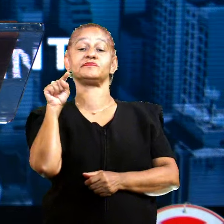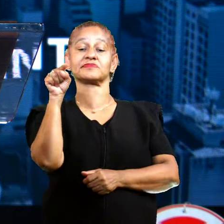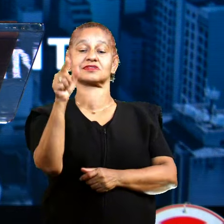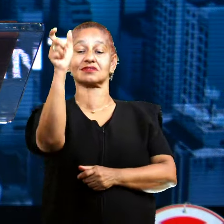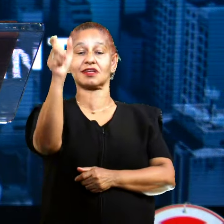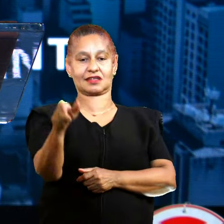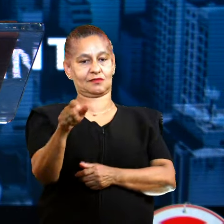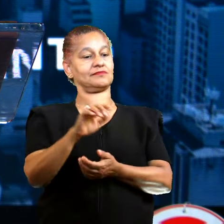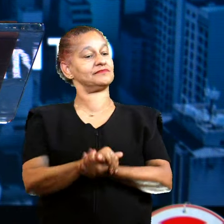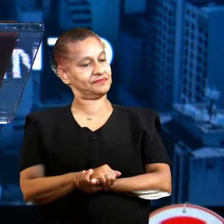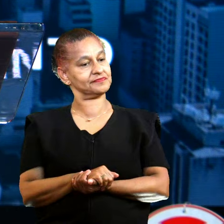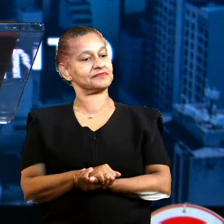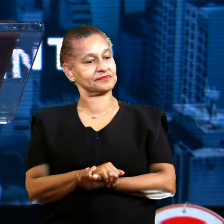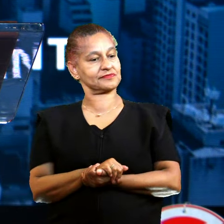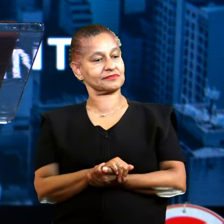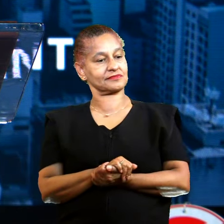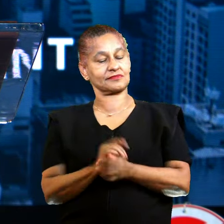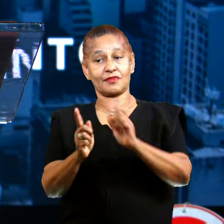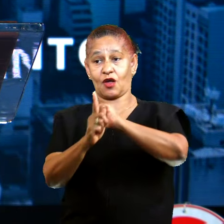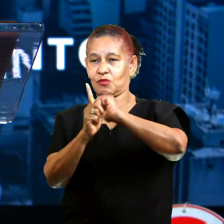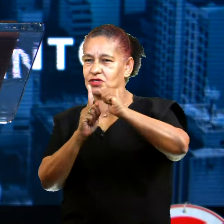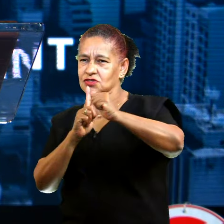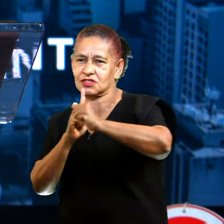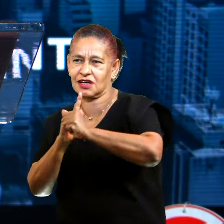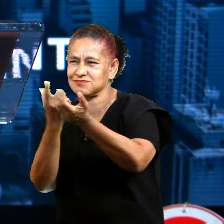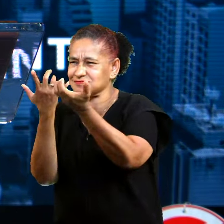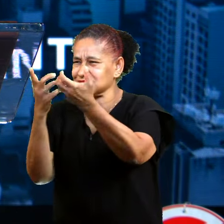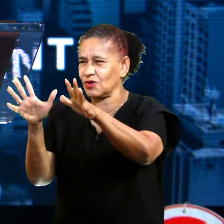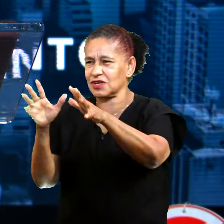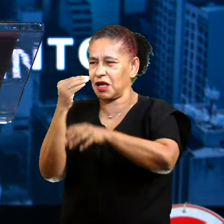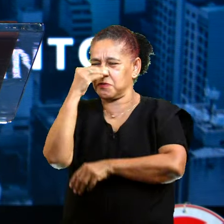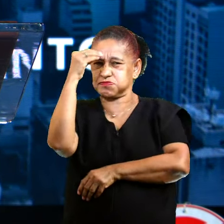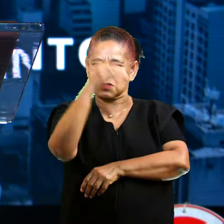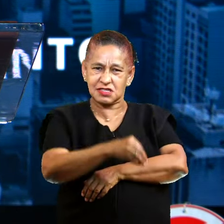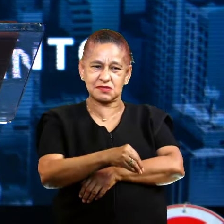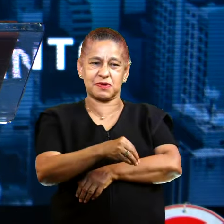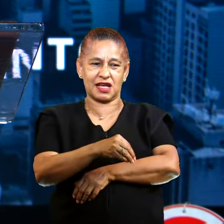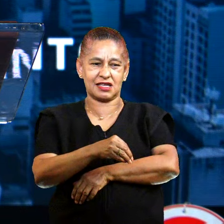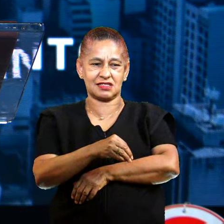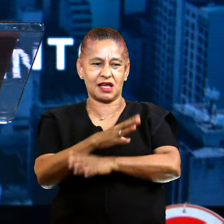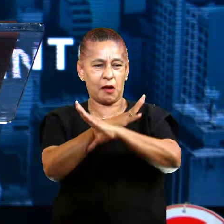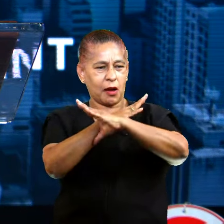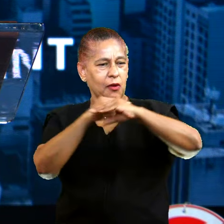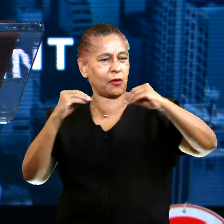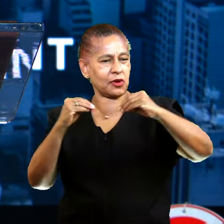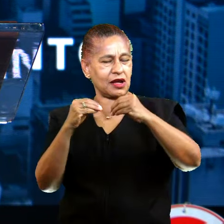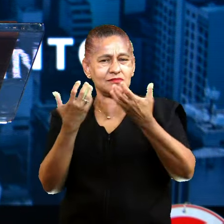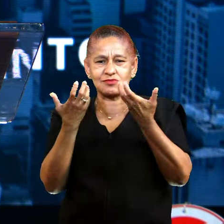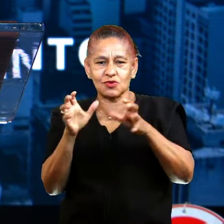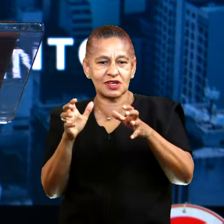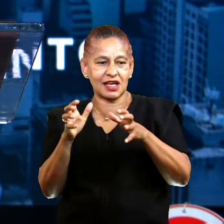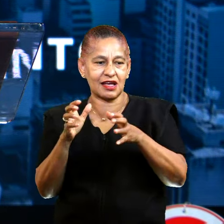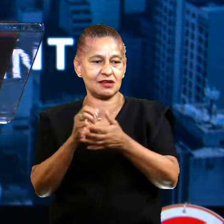Uma sociedade que não quer ser curada e que se esconde atrás da insanidade dos outros.